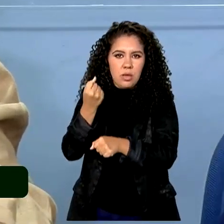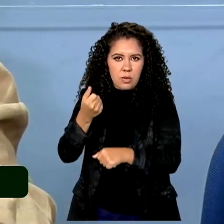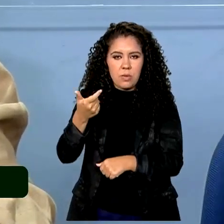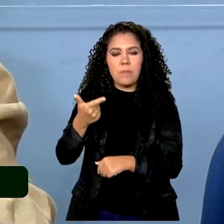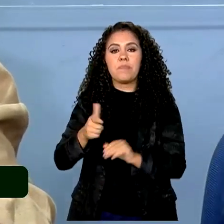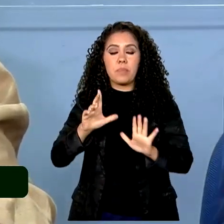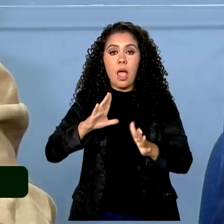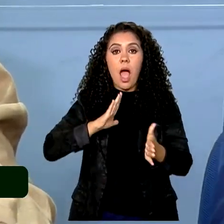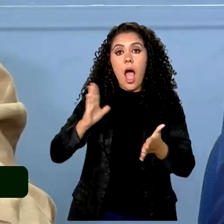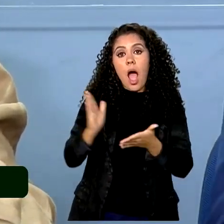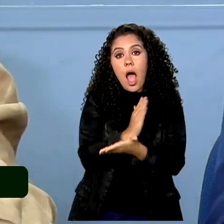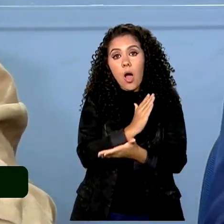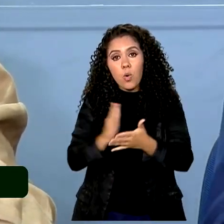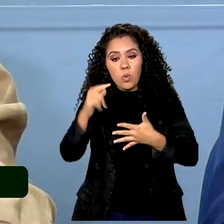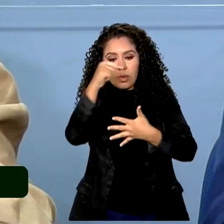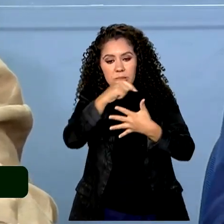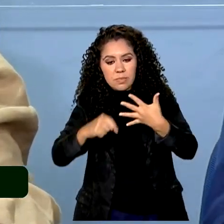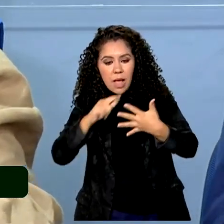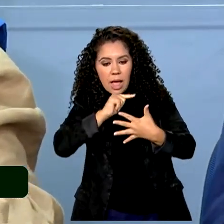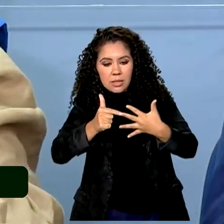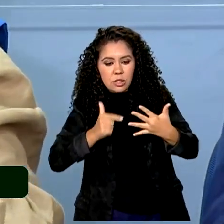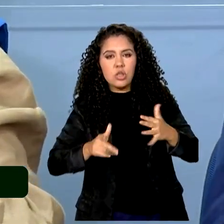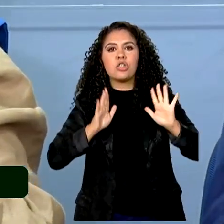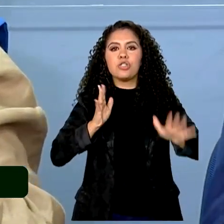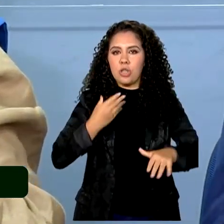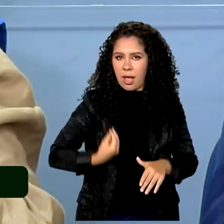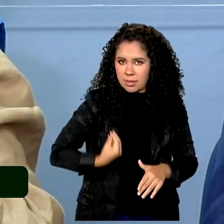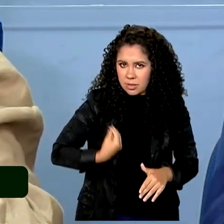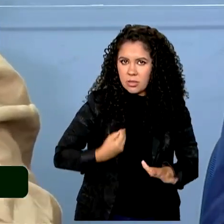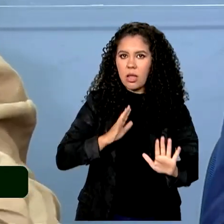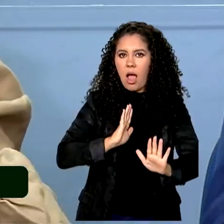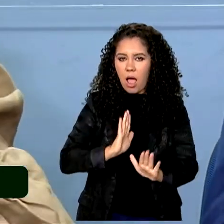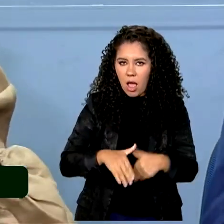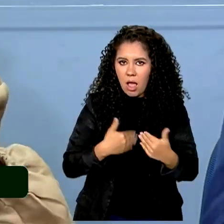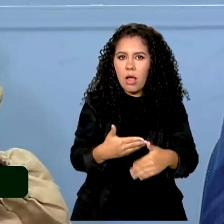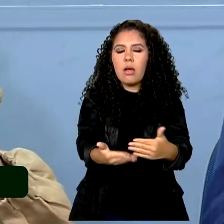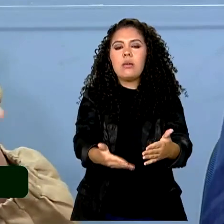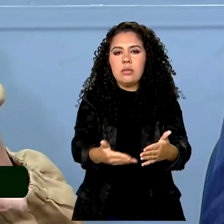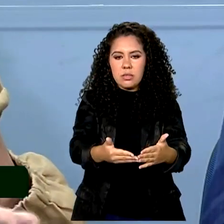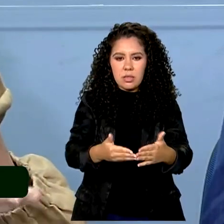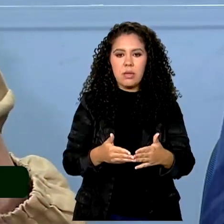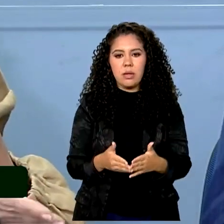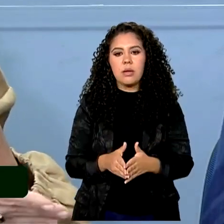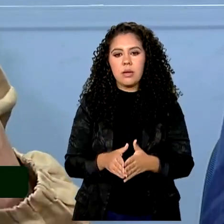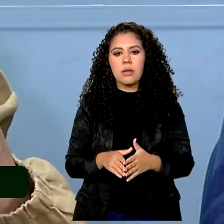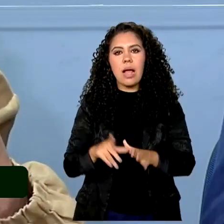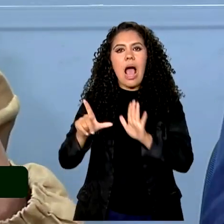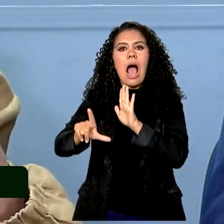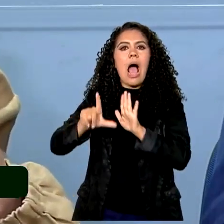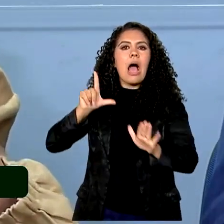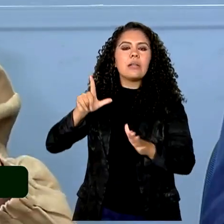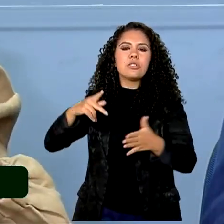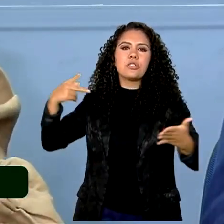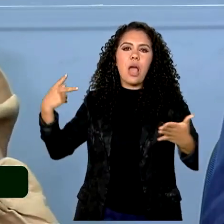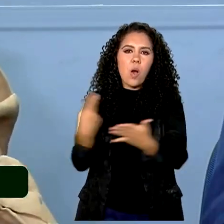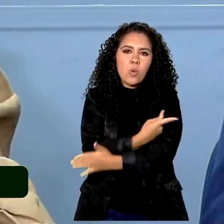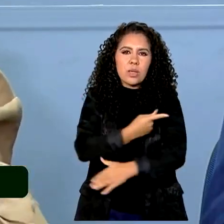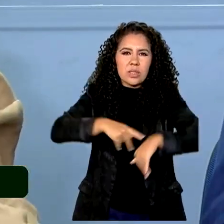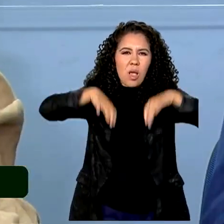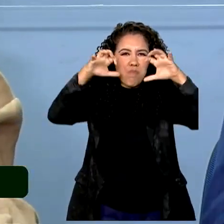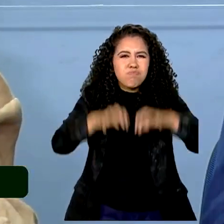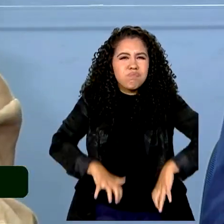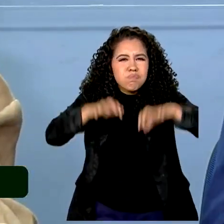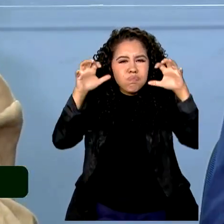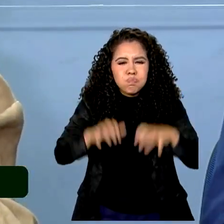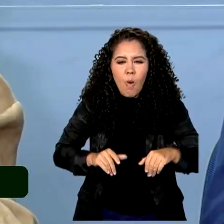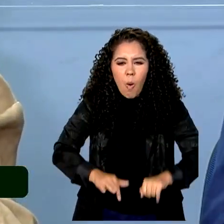já estavam em curso antes do desastre ambiental, dessa grande inundação,